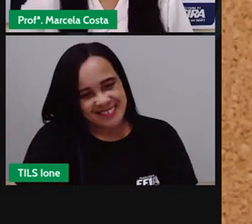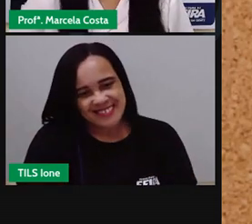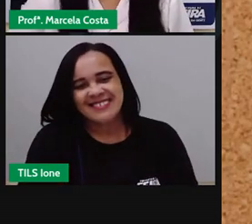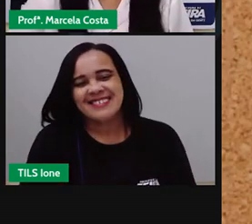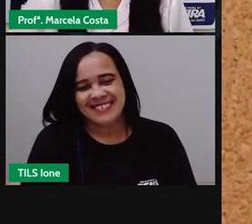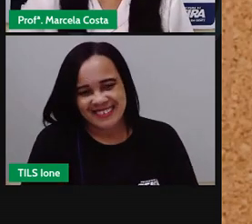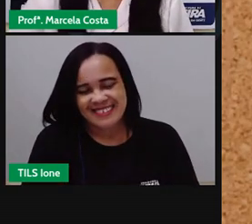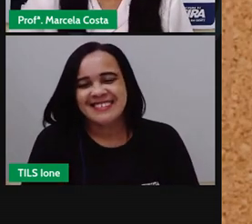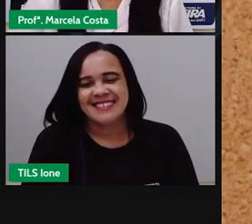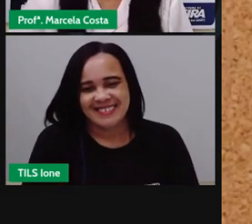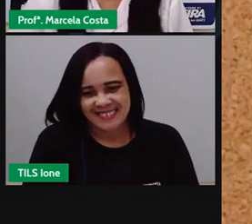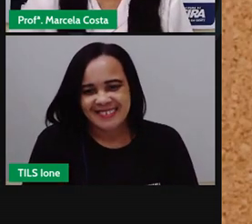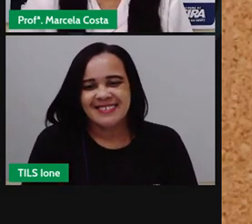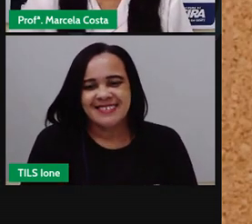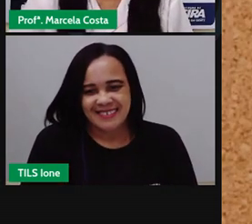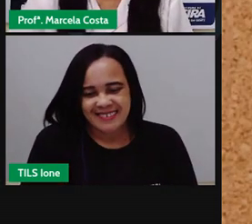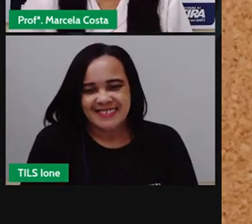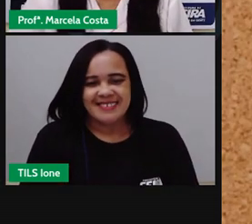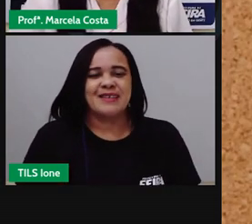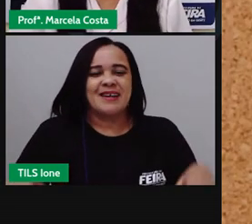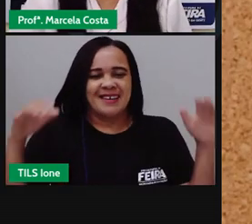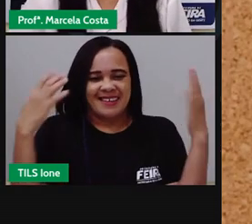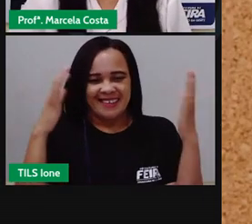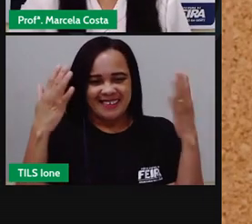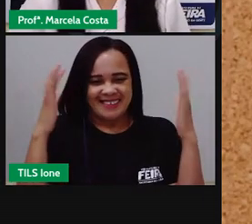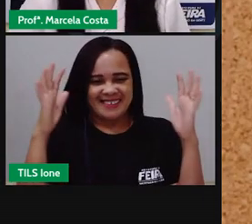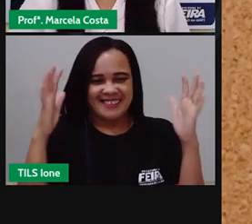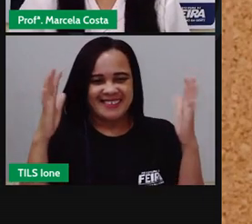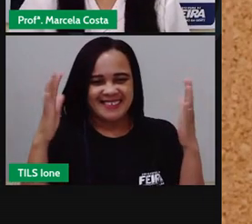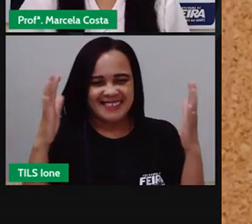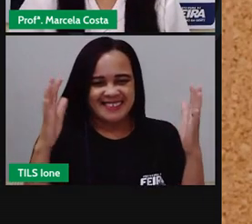é o cachorro ou cachorro